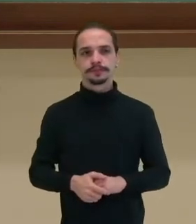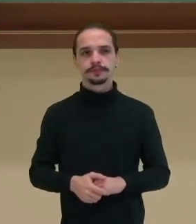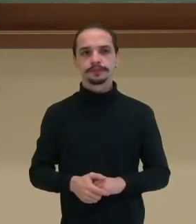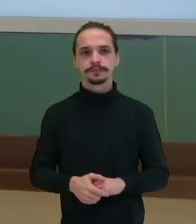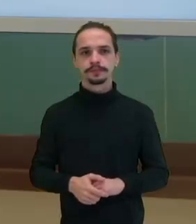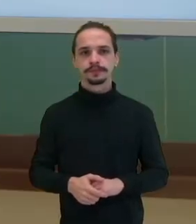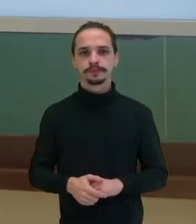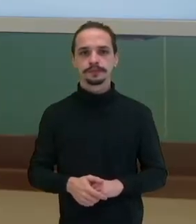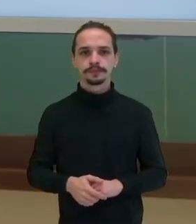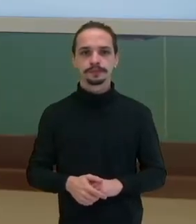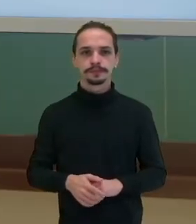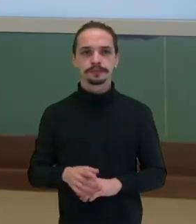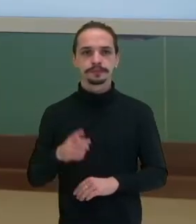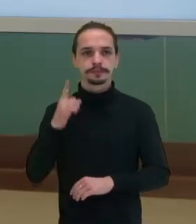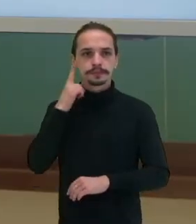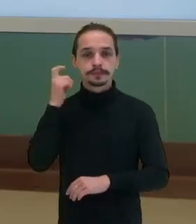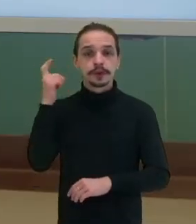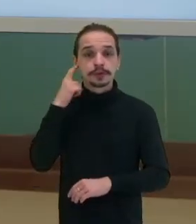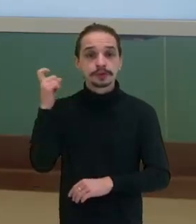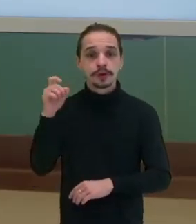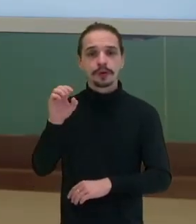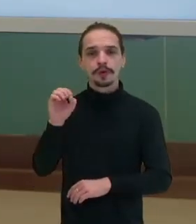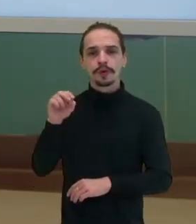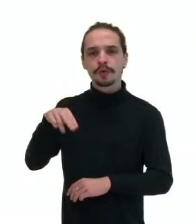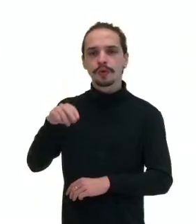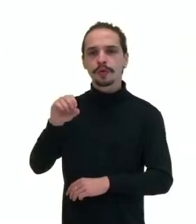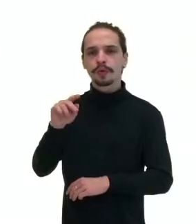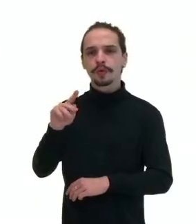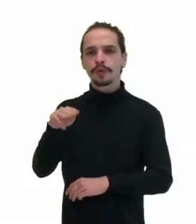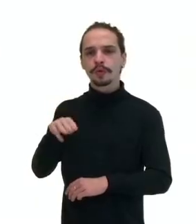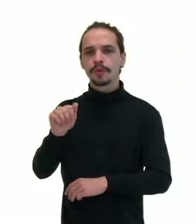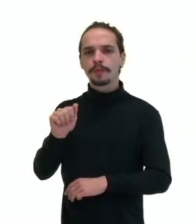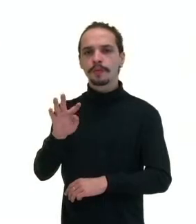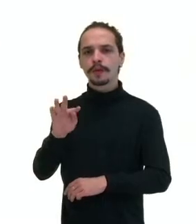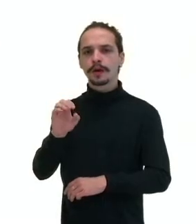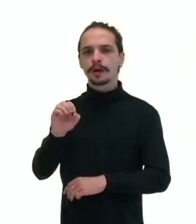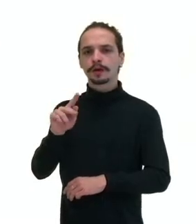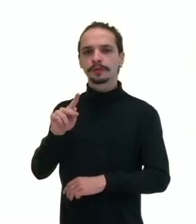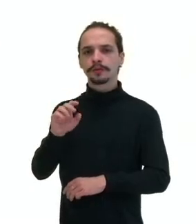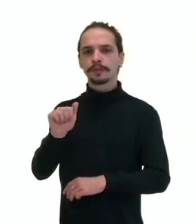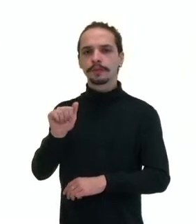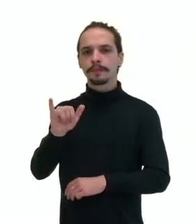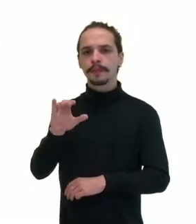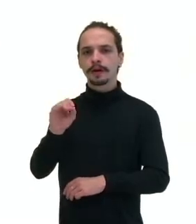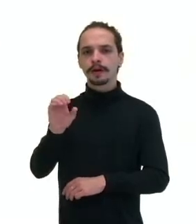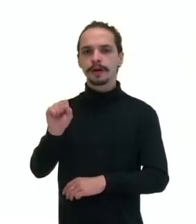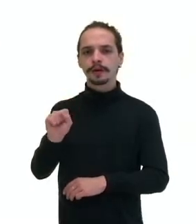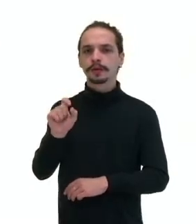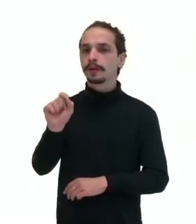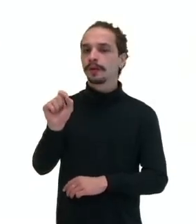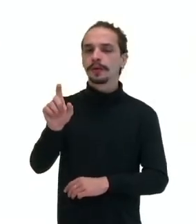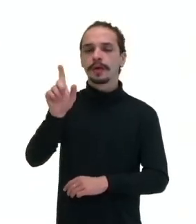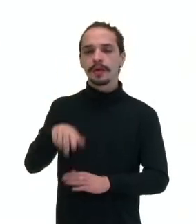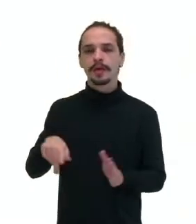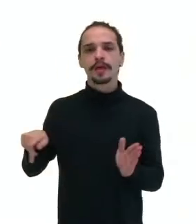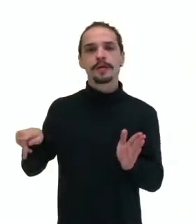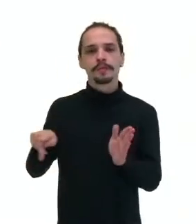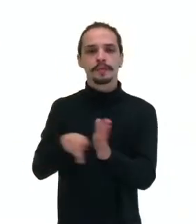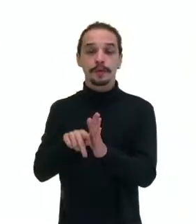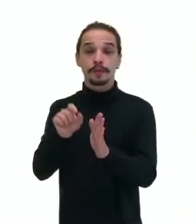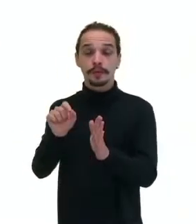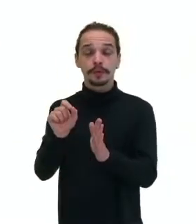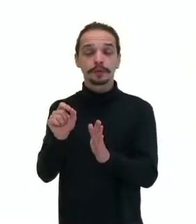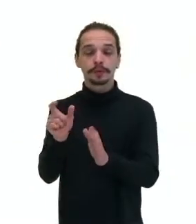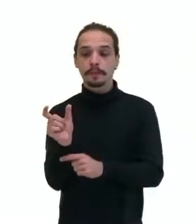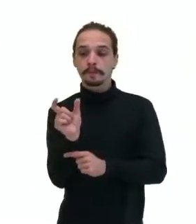Então, os sons onomatopáicos, né? Então, as palavras criadas para representar sons são conhecidas como palavras-sons. Então,